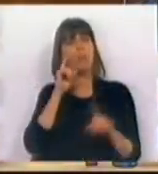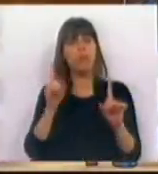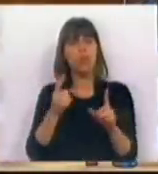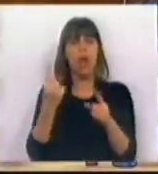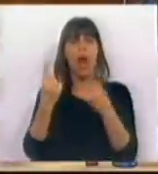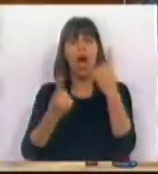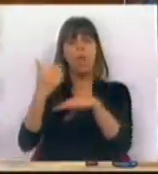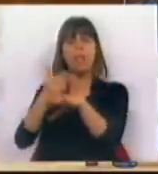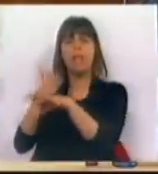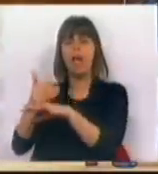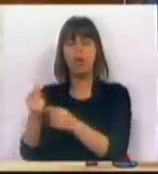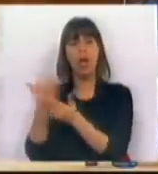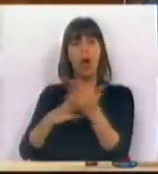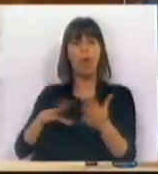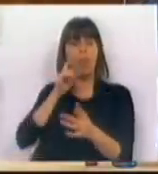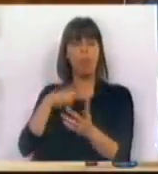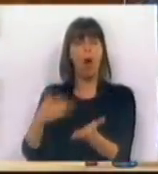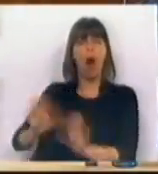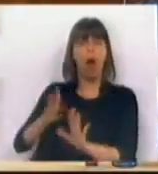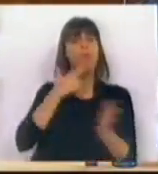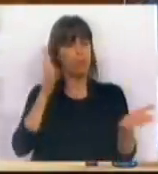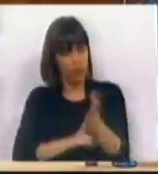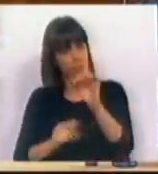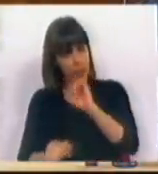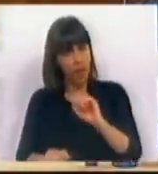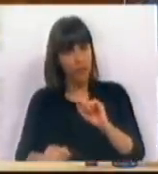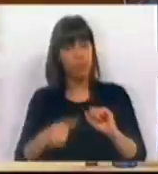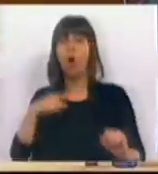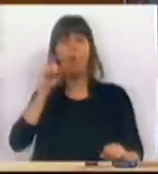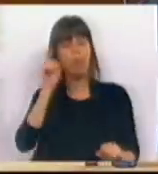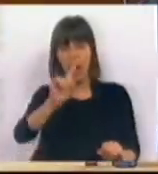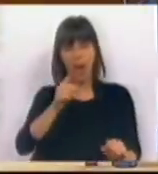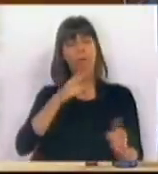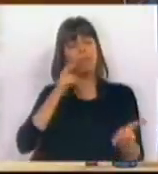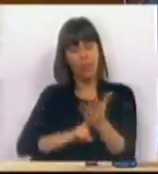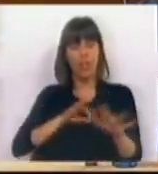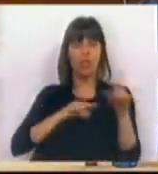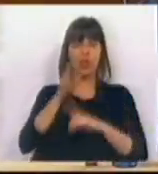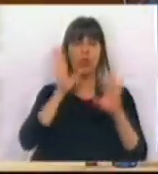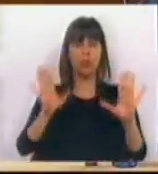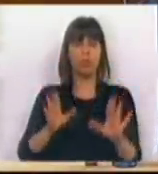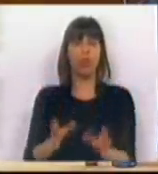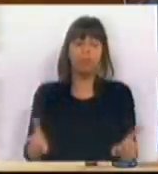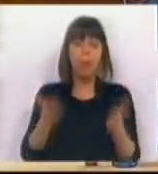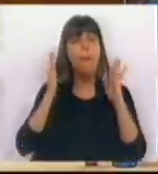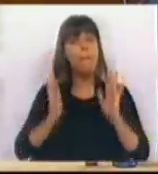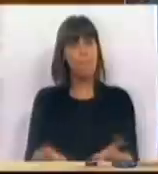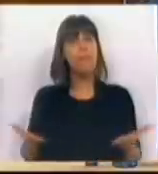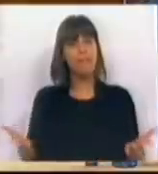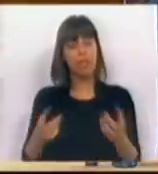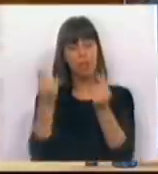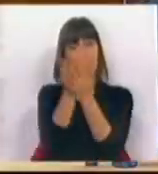certos setores da economia nacional. Isso é verdade. Não os protegemos, Sr. Deputado. E, portanto, é preciso